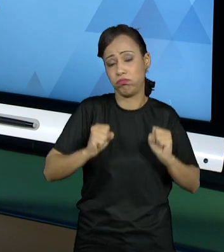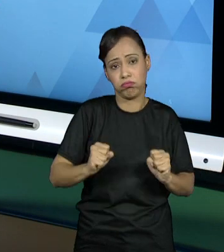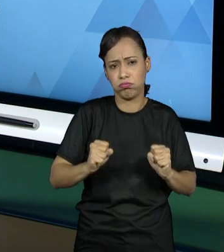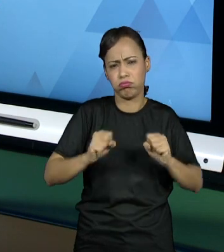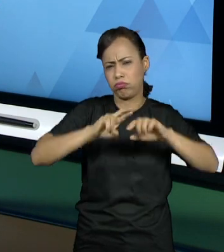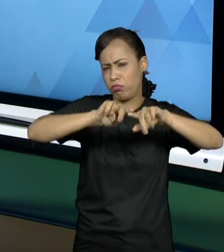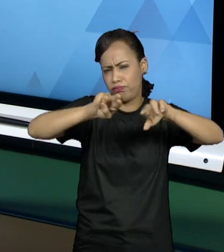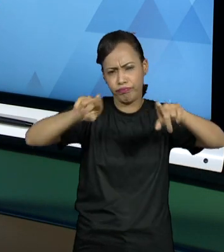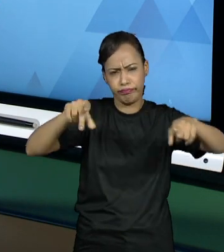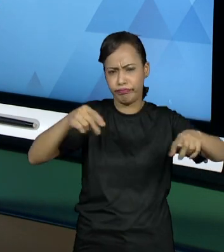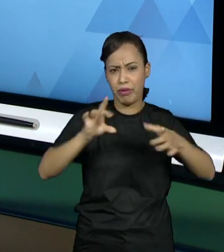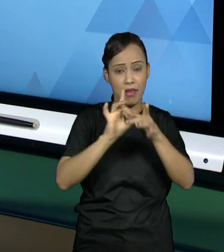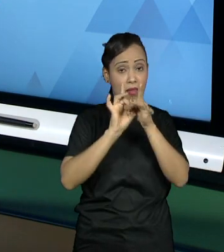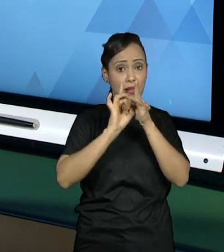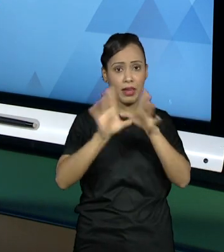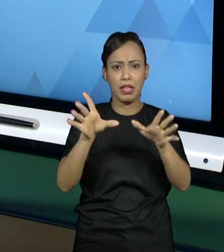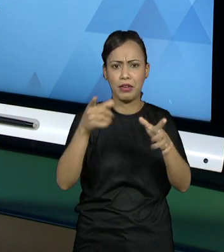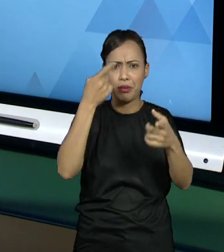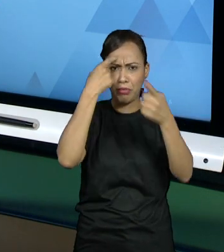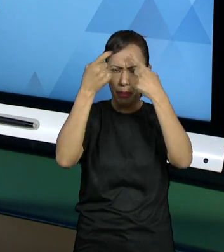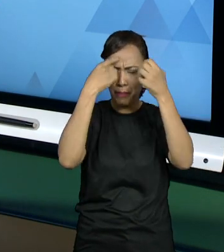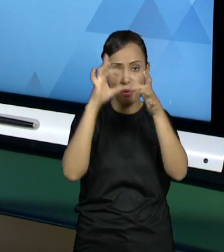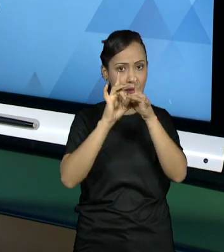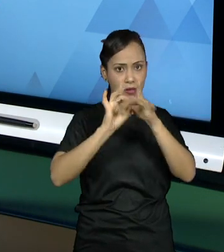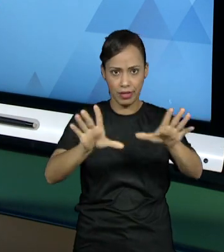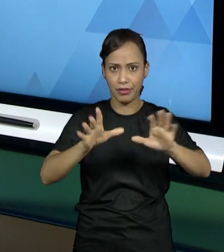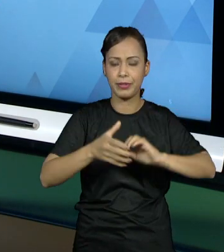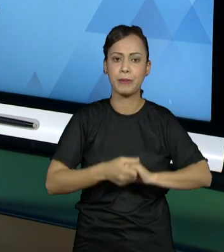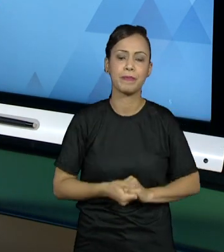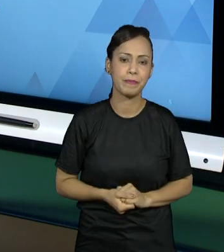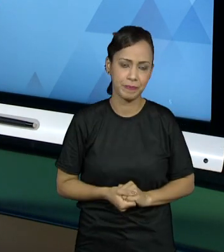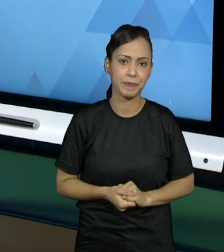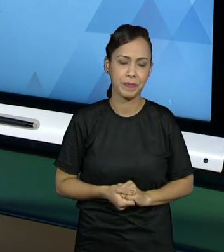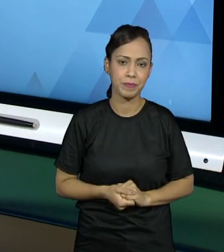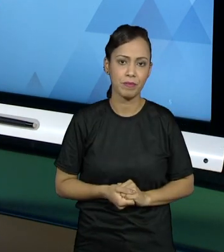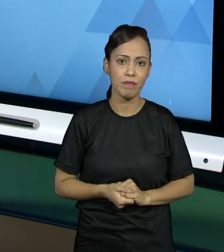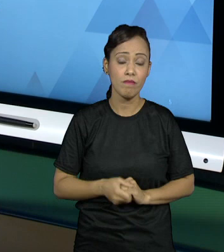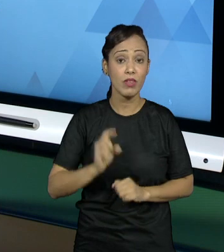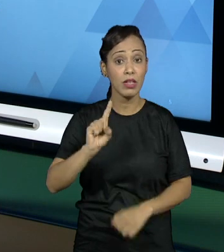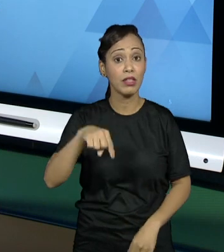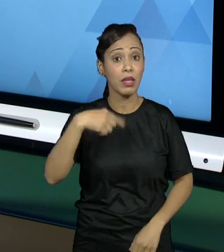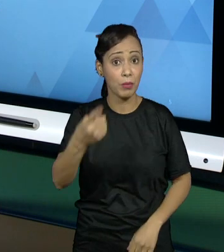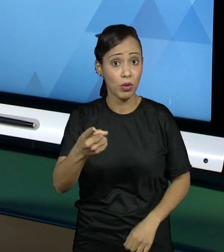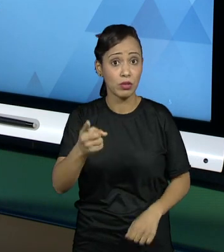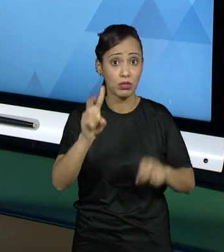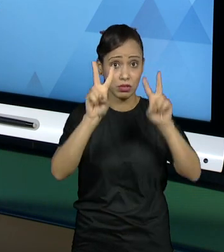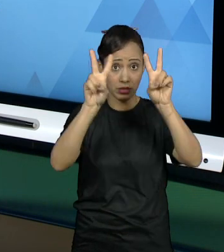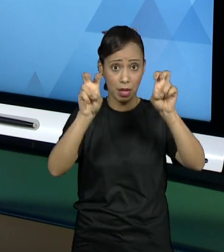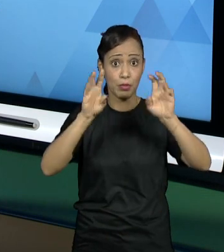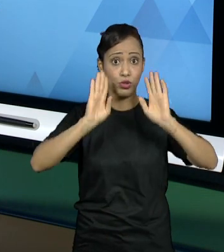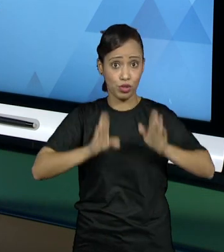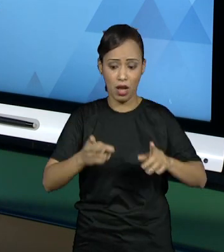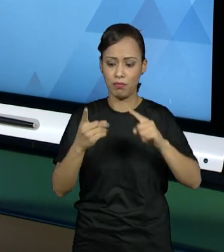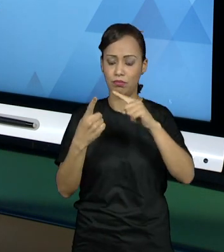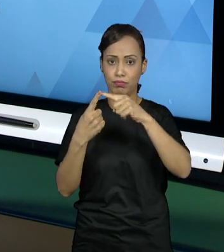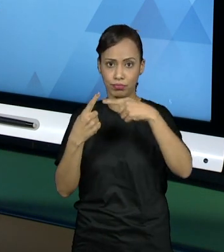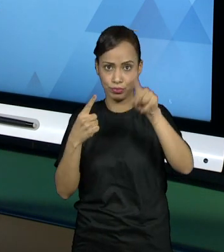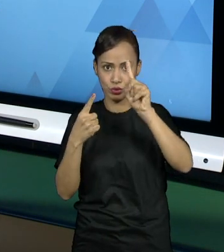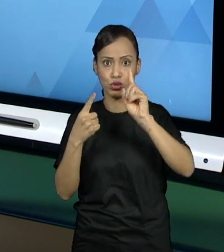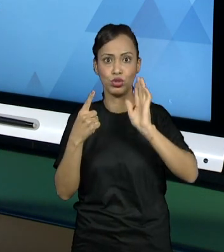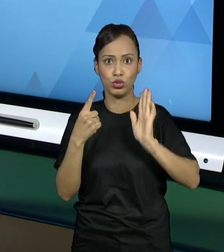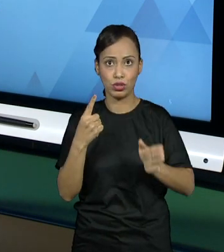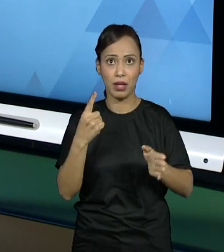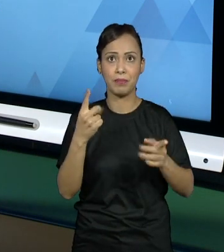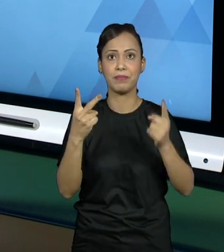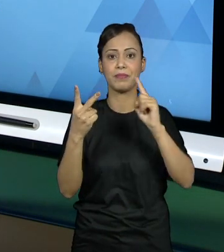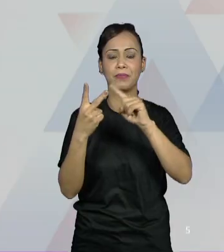ideias que eu vou logo, logo falar um pouquinho mais delas. Depois de escolhido qual projeto vai ser desenvolvido,